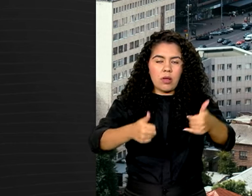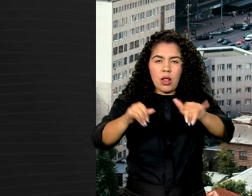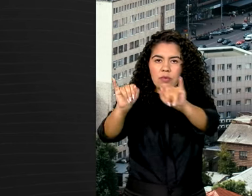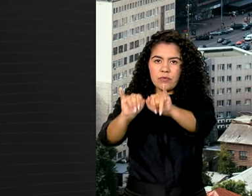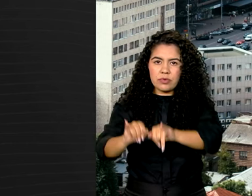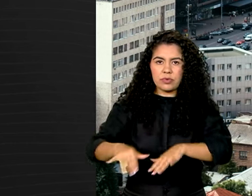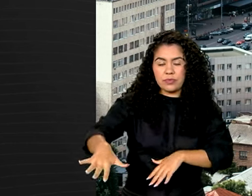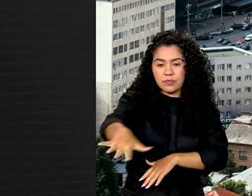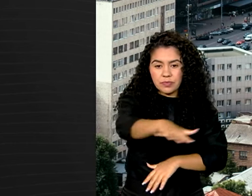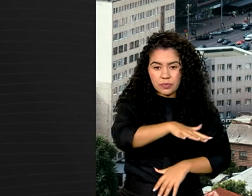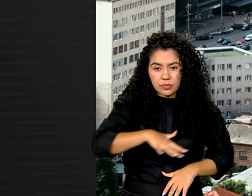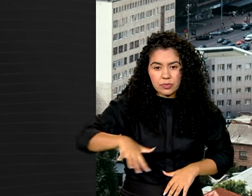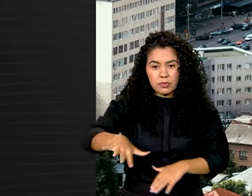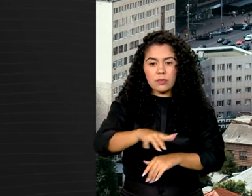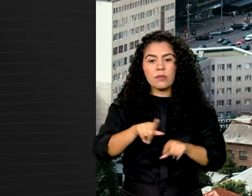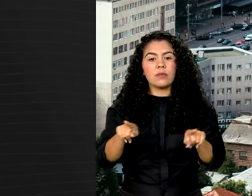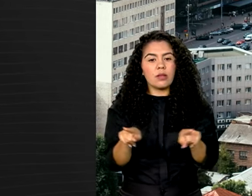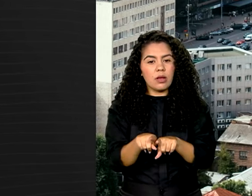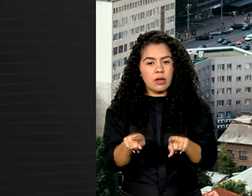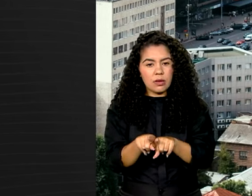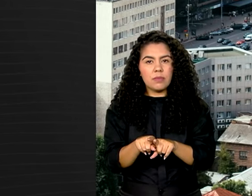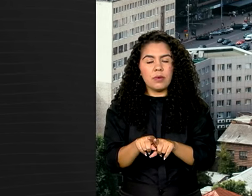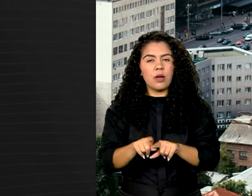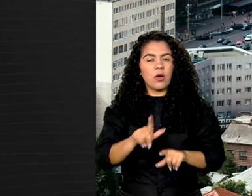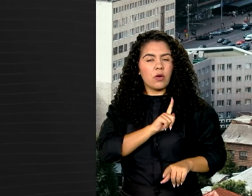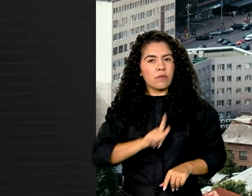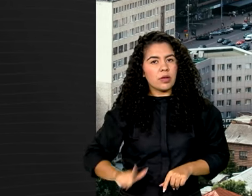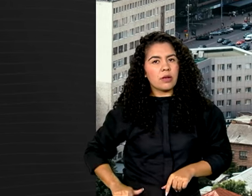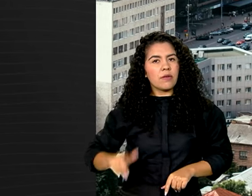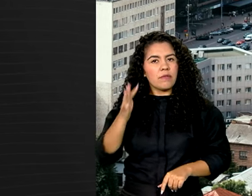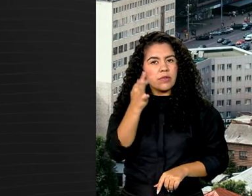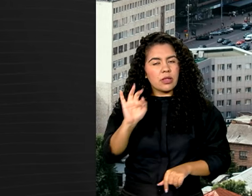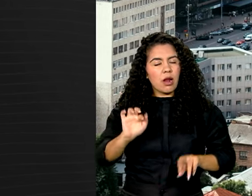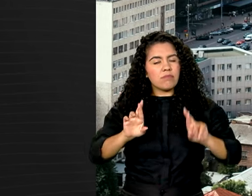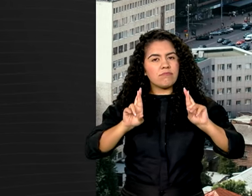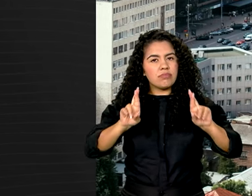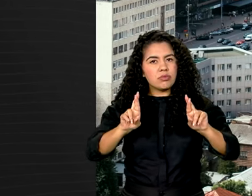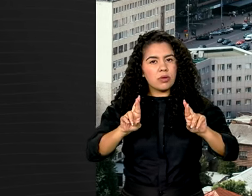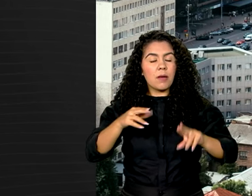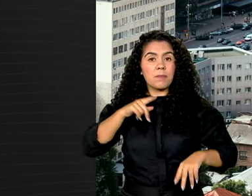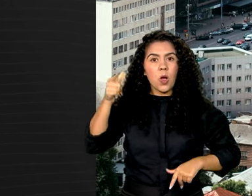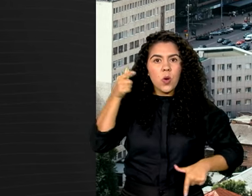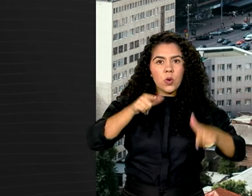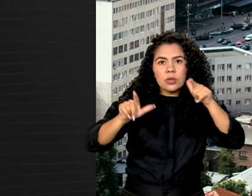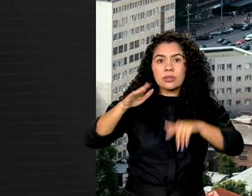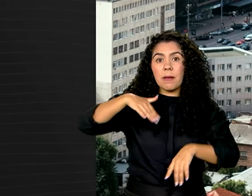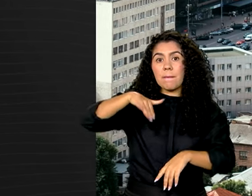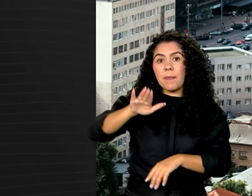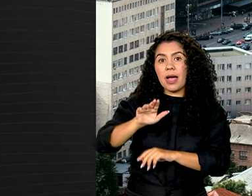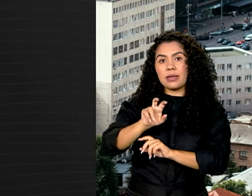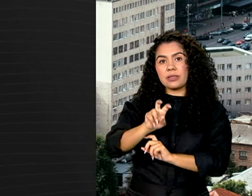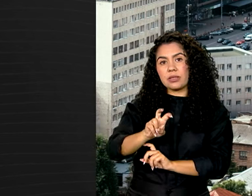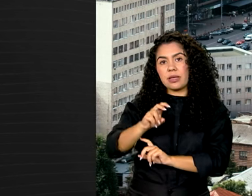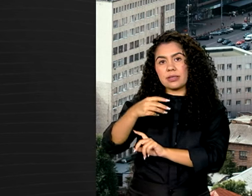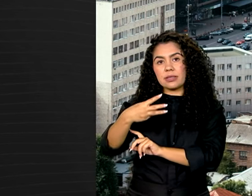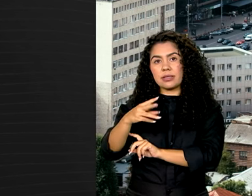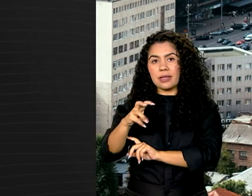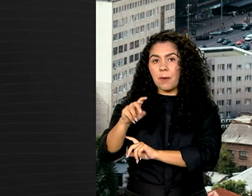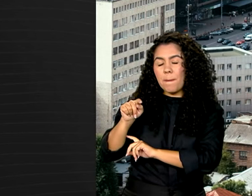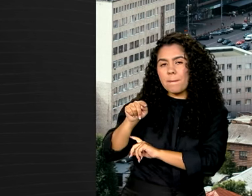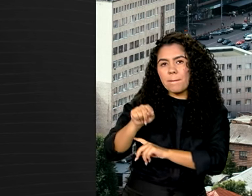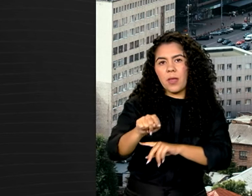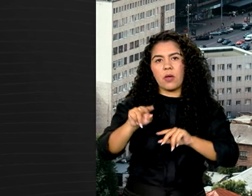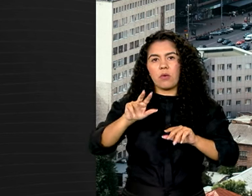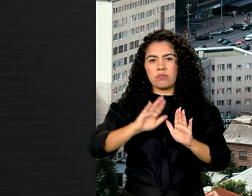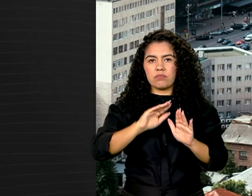social. A expectativa do governo federal é de gerar mais de 535 mil empregos